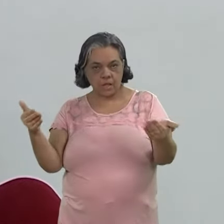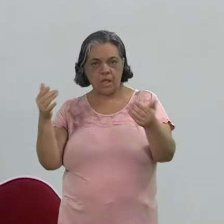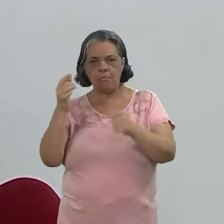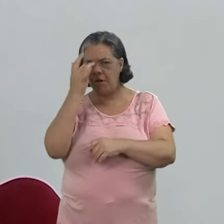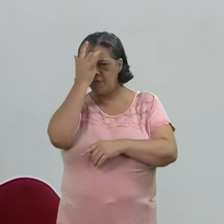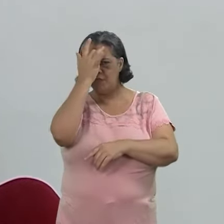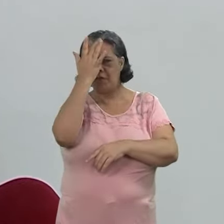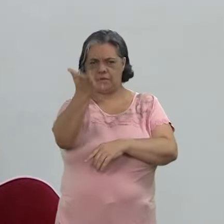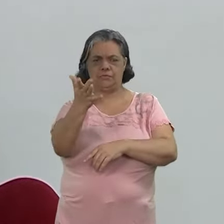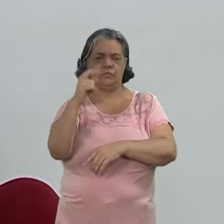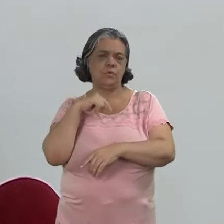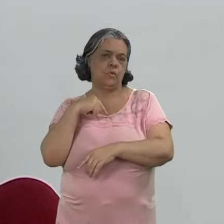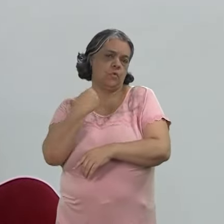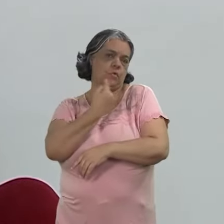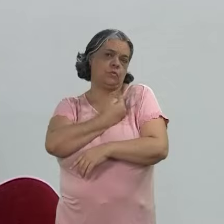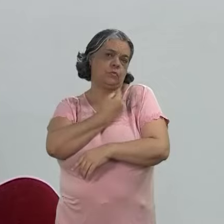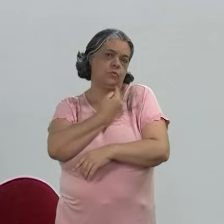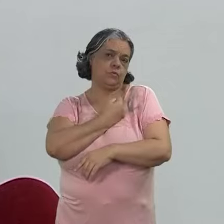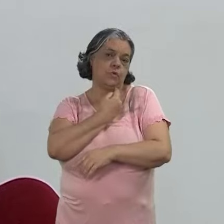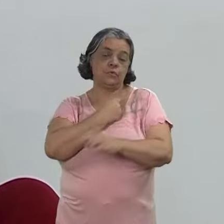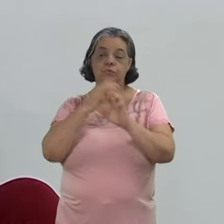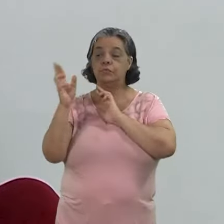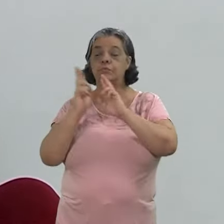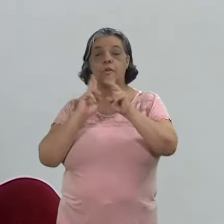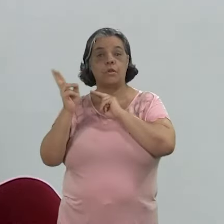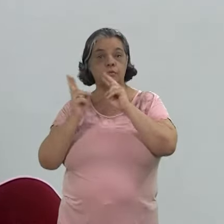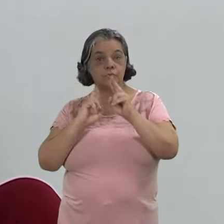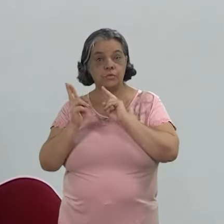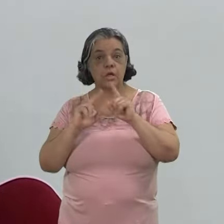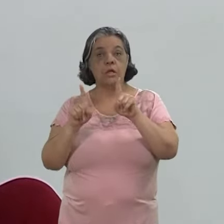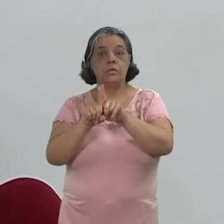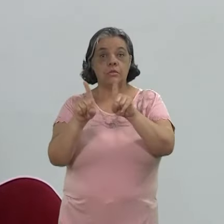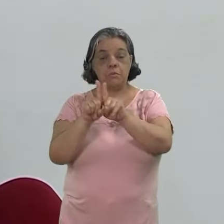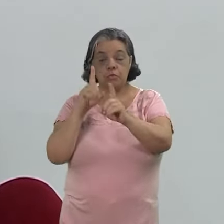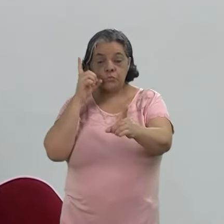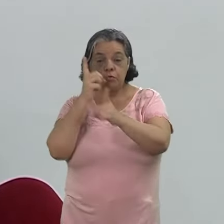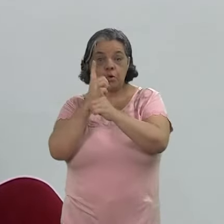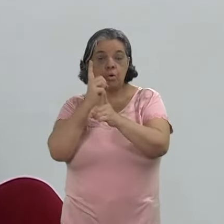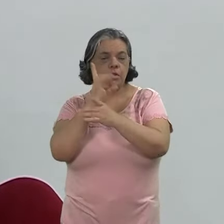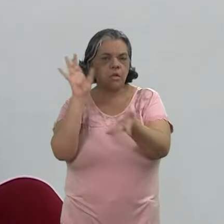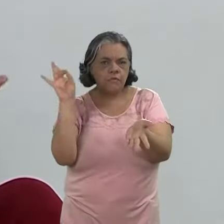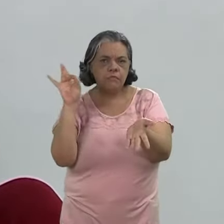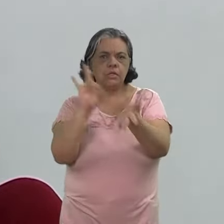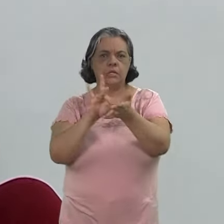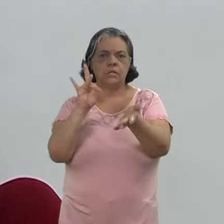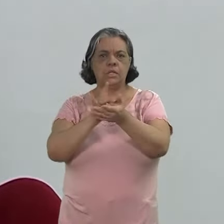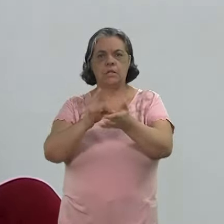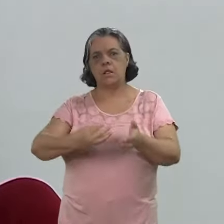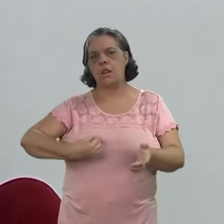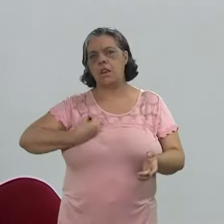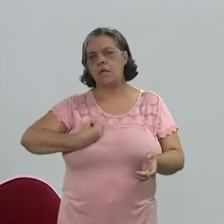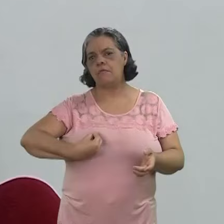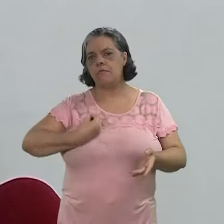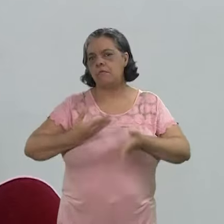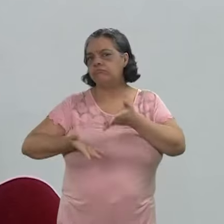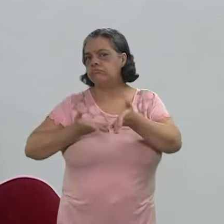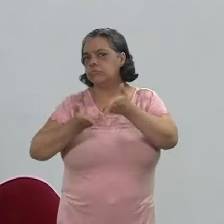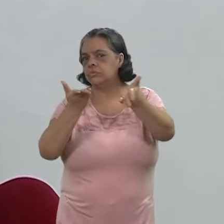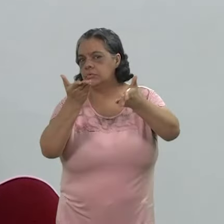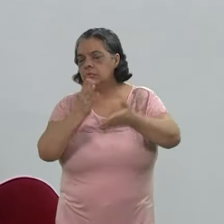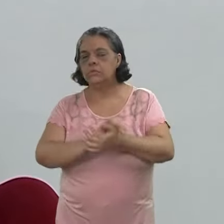é mais fácil da gente se relacionar e da gente encontrar uma verdade nas vivências